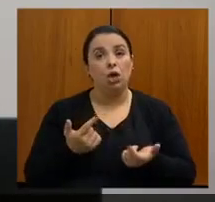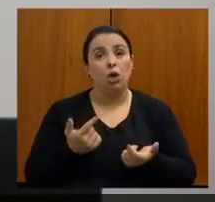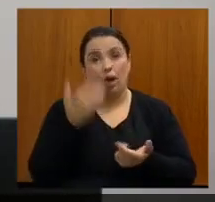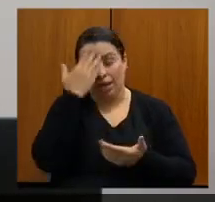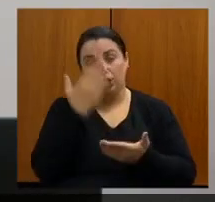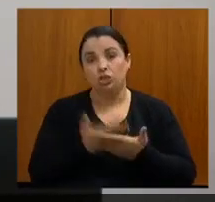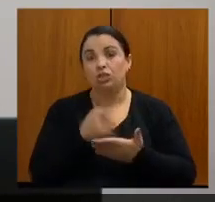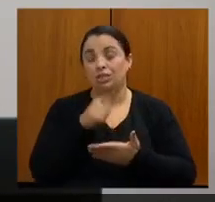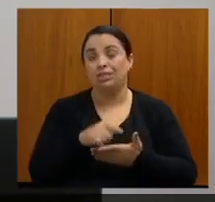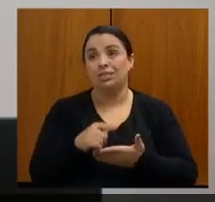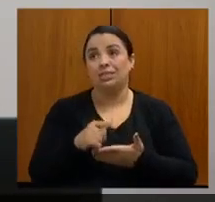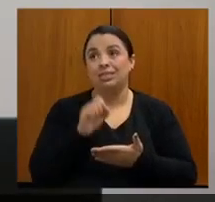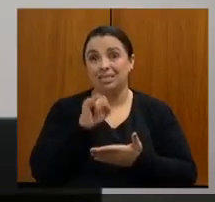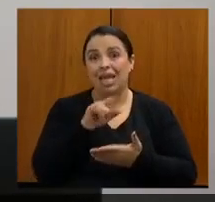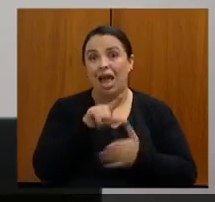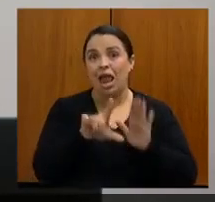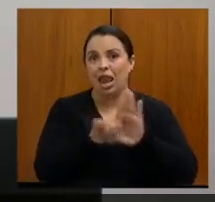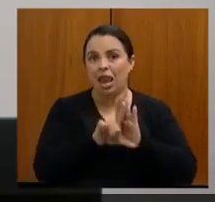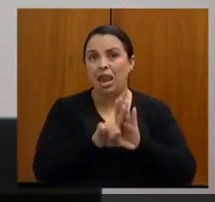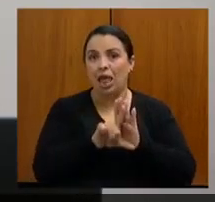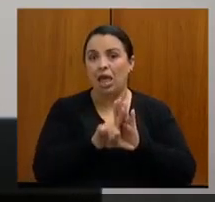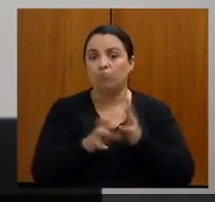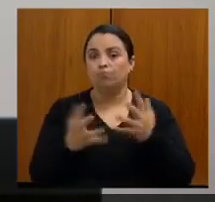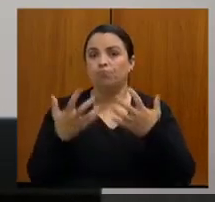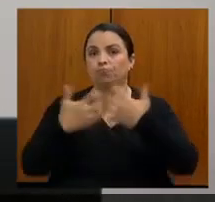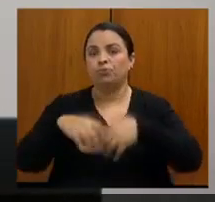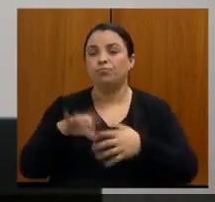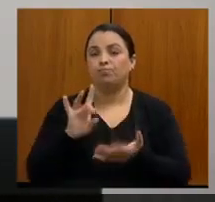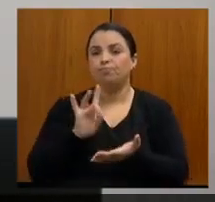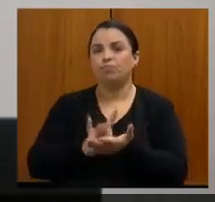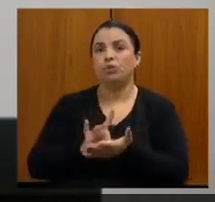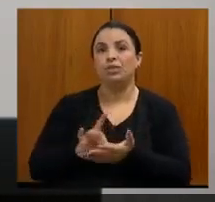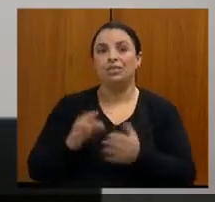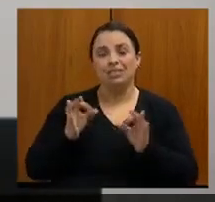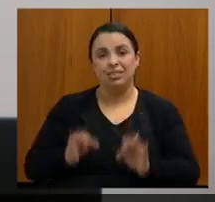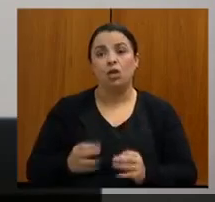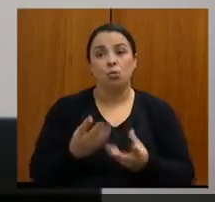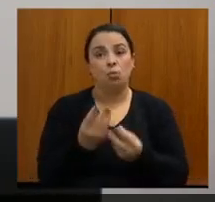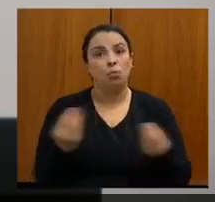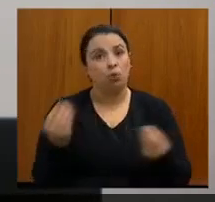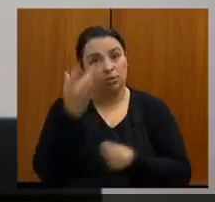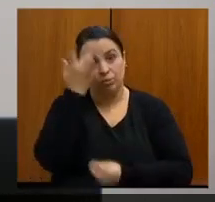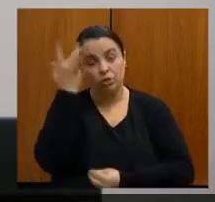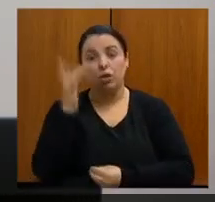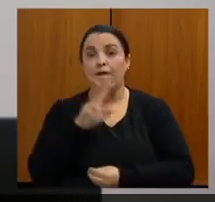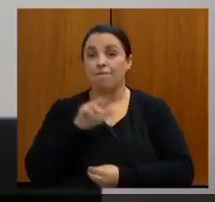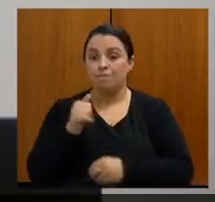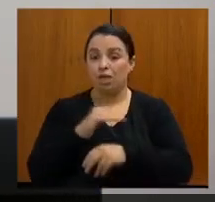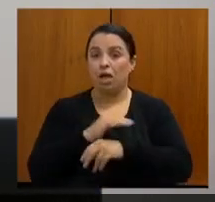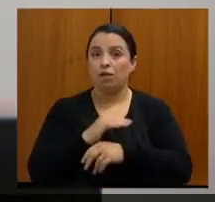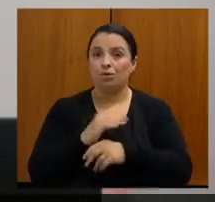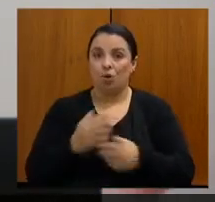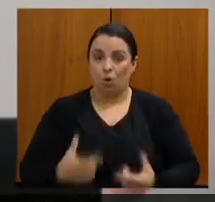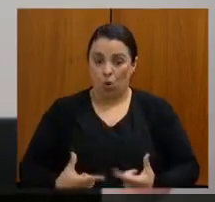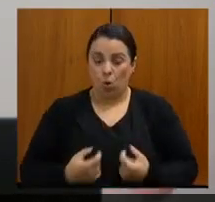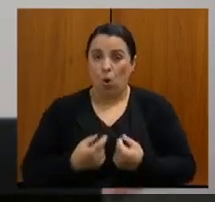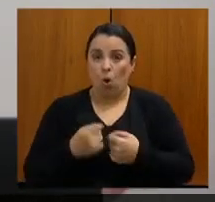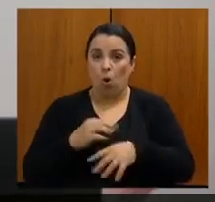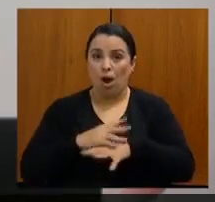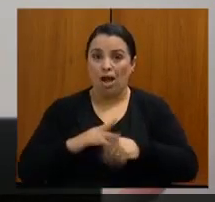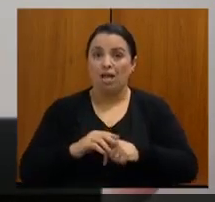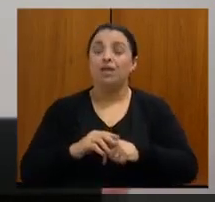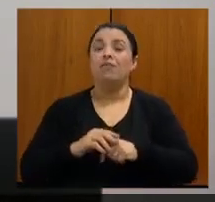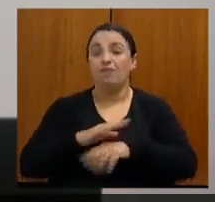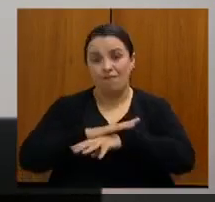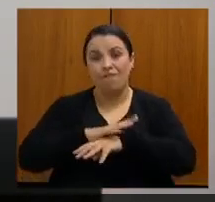foi colocada em prática, muitas pessoas, o índice, a curabilidade do câncer vai aumentar muito e eu acredito que